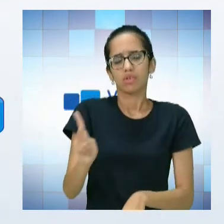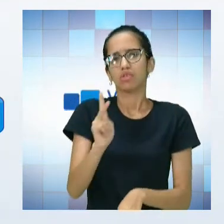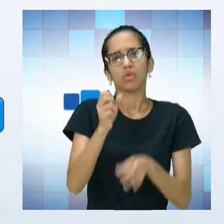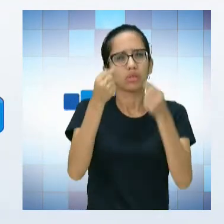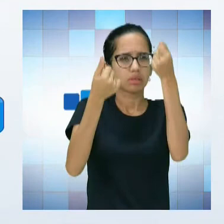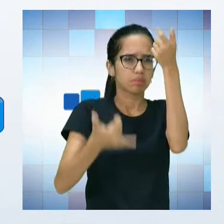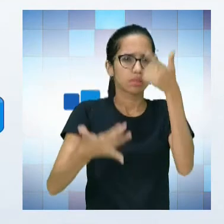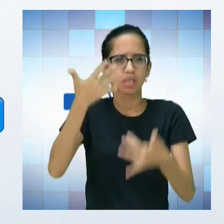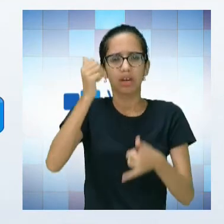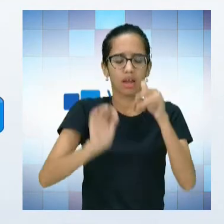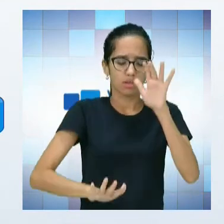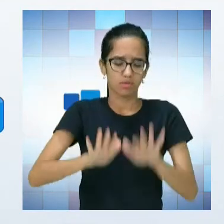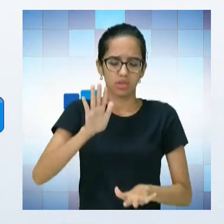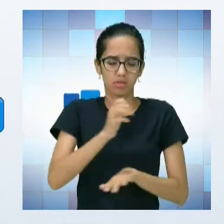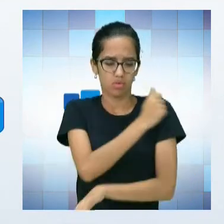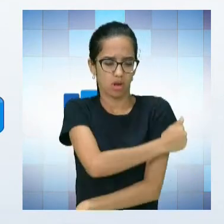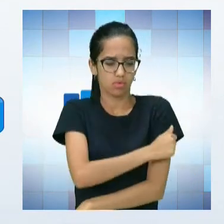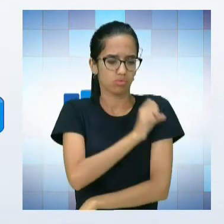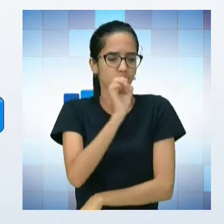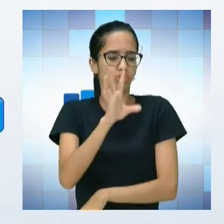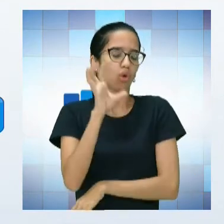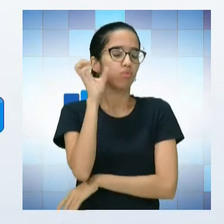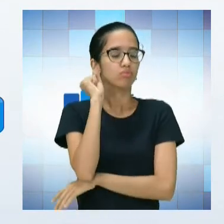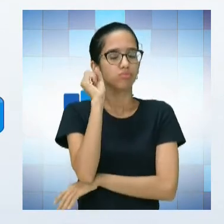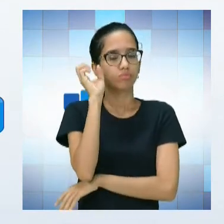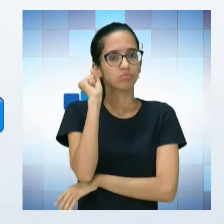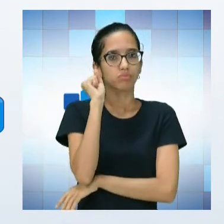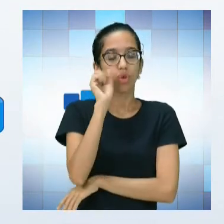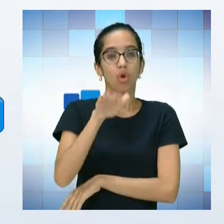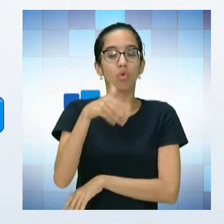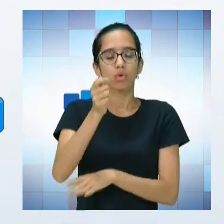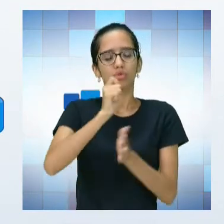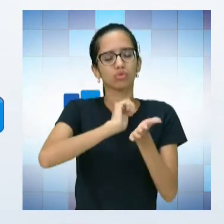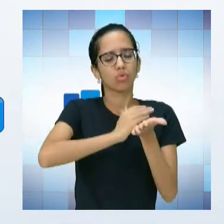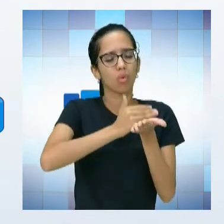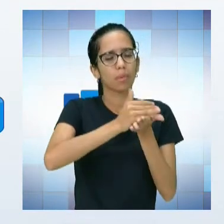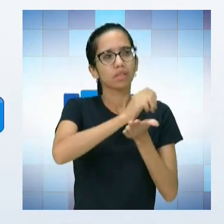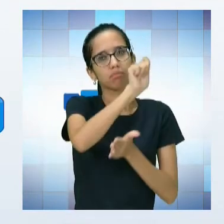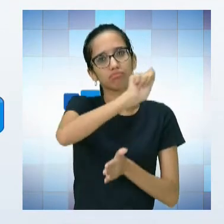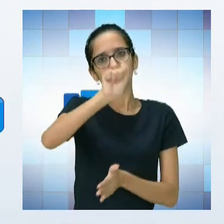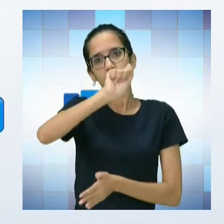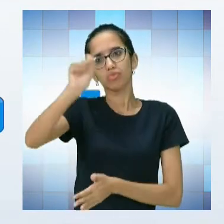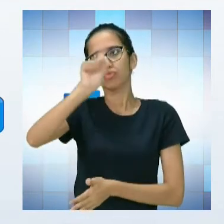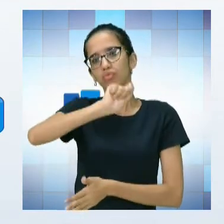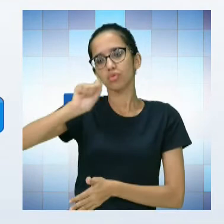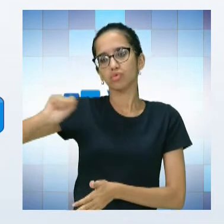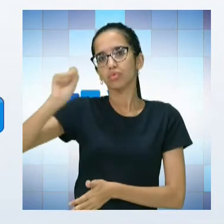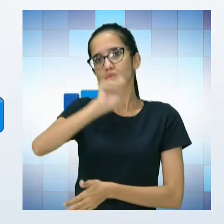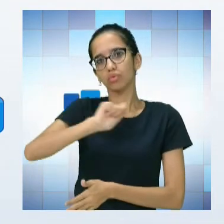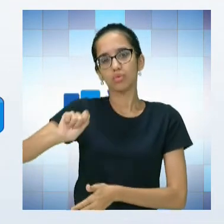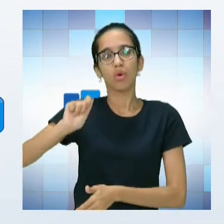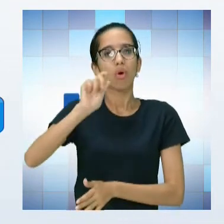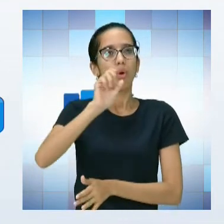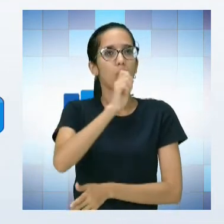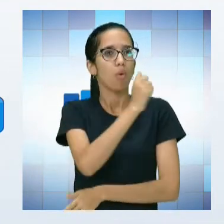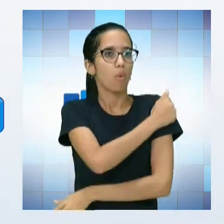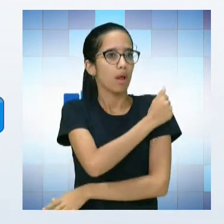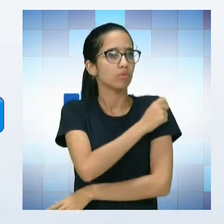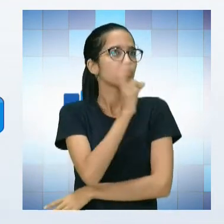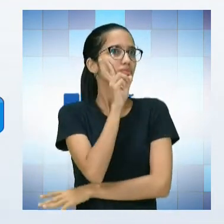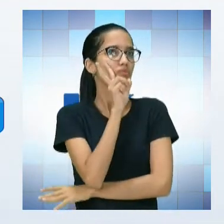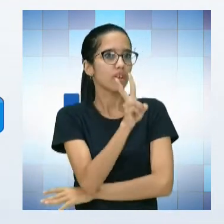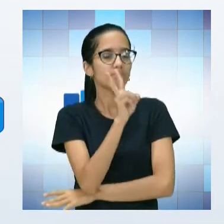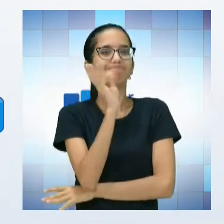aluno está só ouvindo. Quando você começa a escrever no quadro, o aluno entende, ele passa a entender. O deficiente